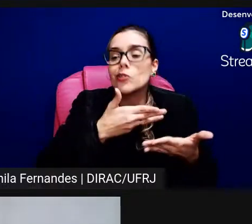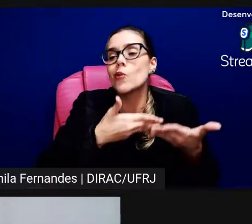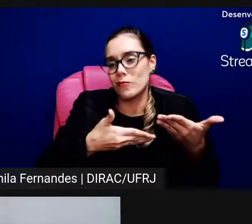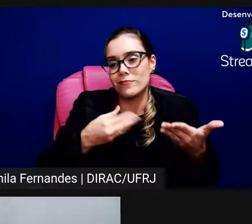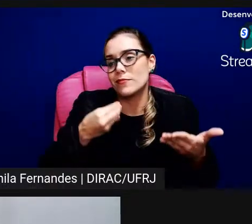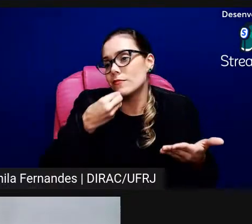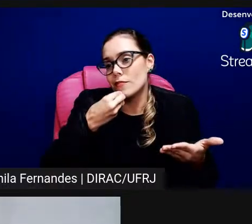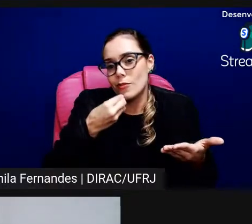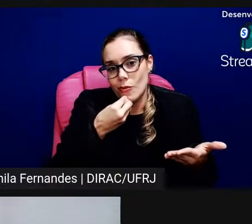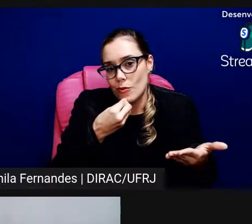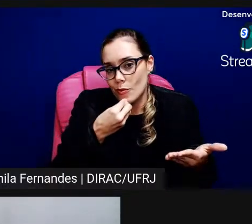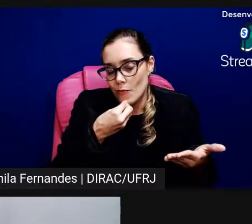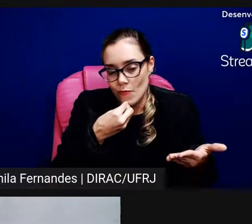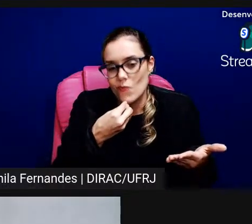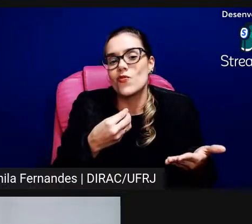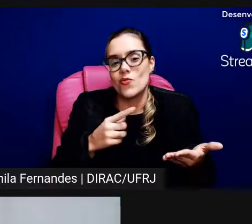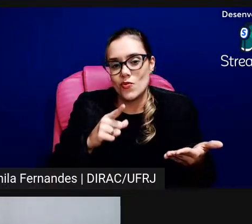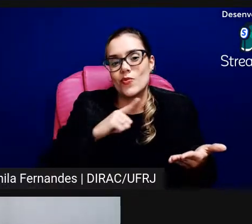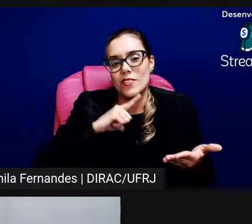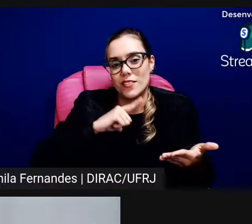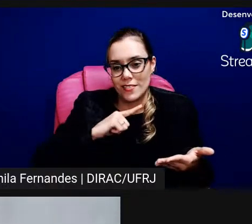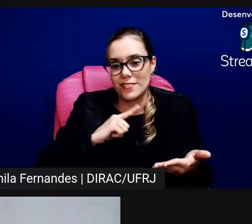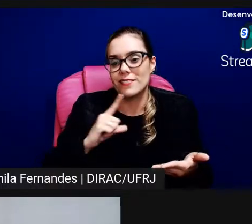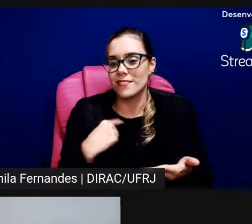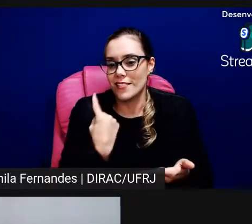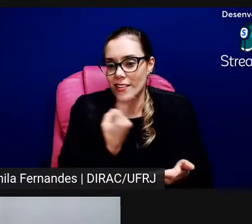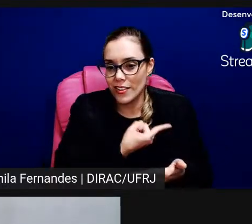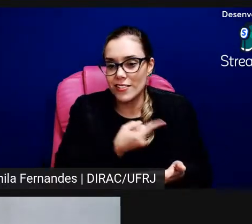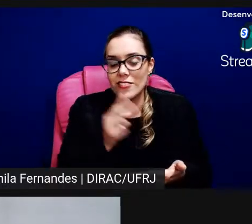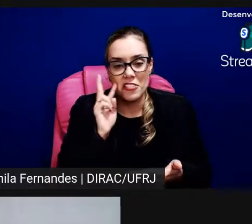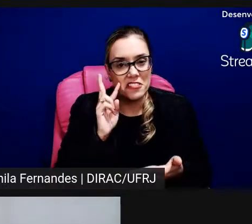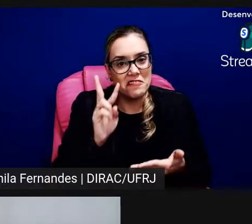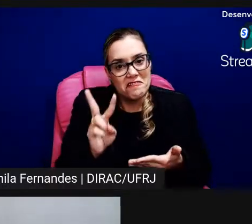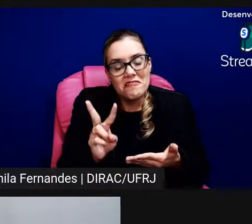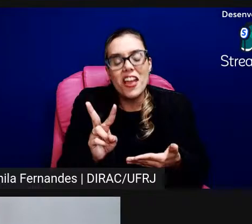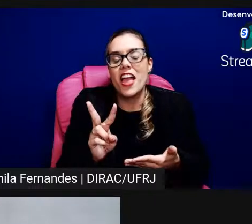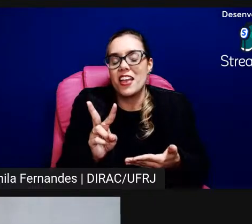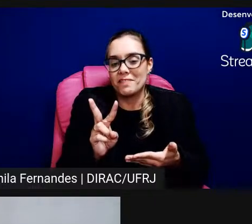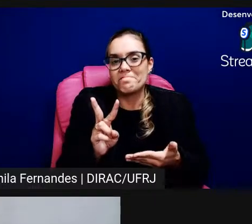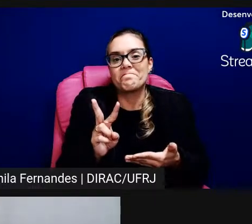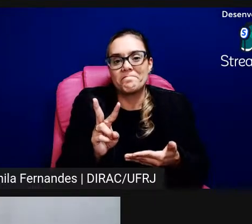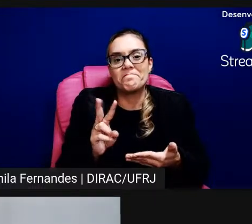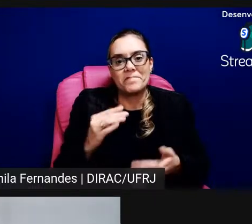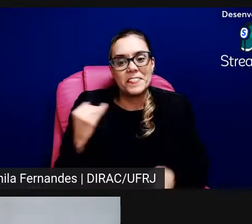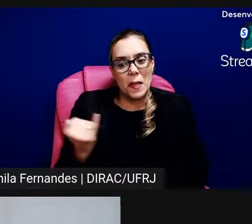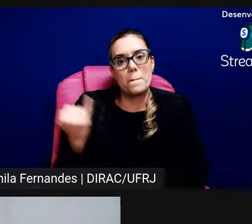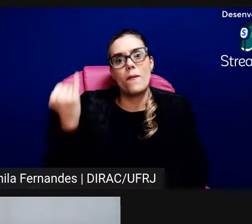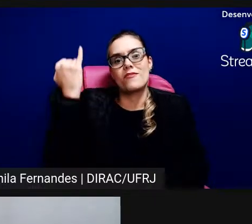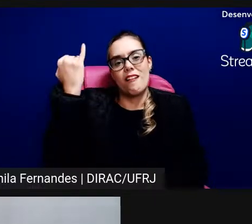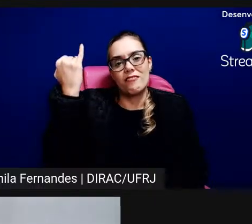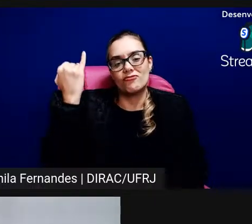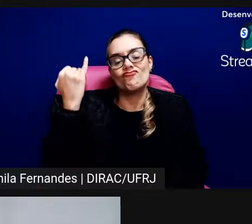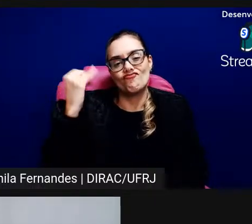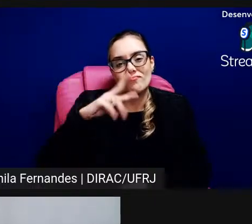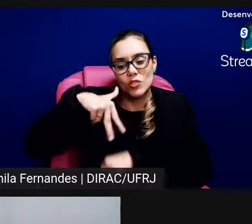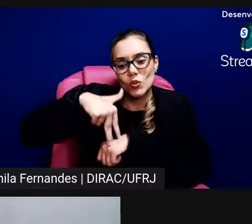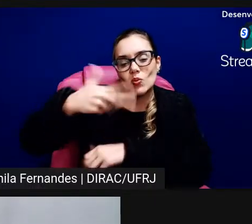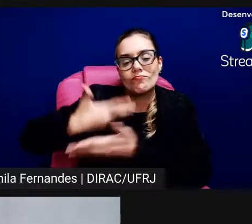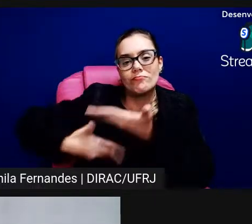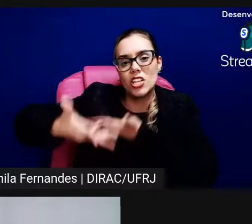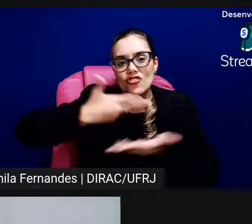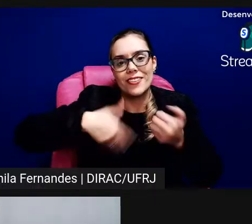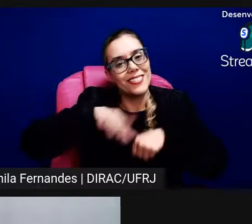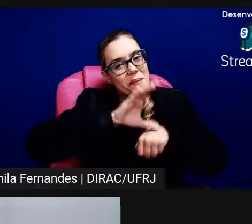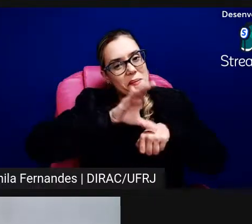aqui nosso de já né de fala assim do curso de mediação né então